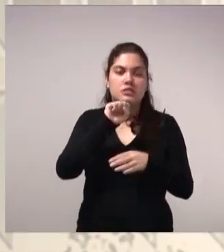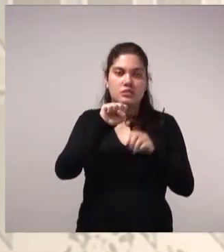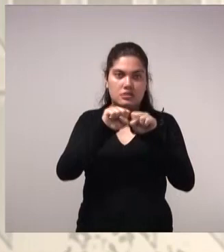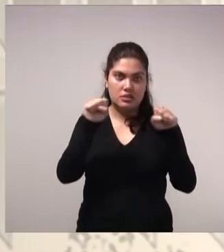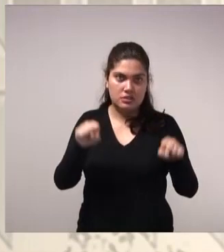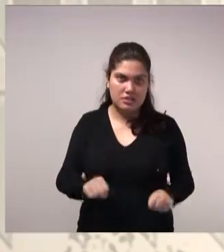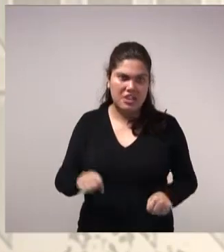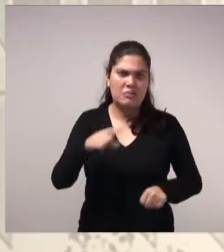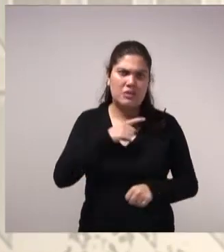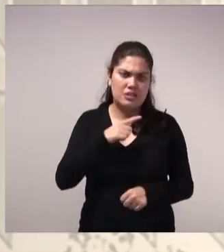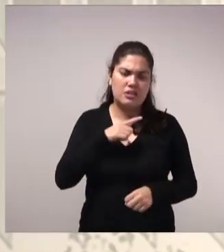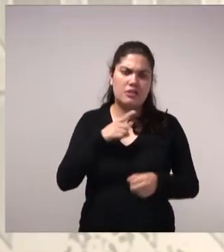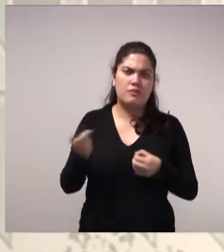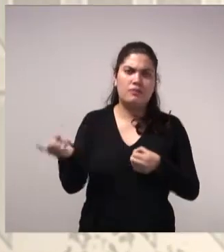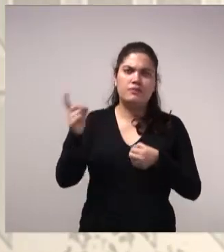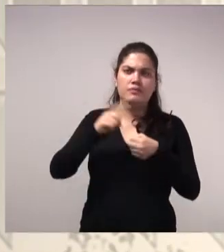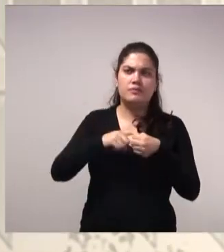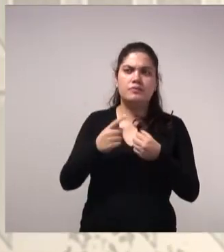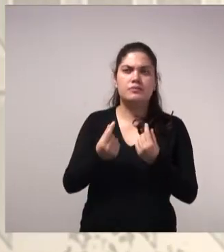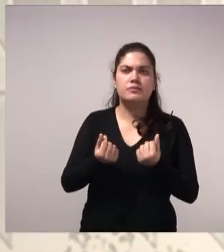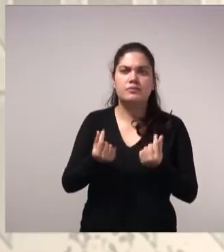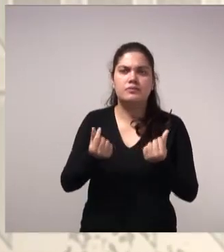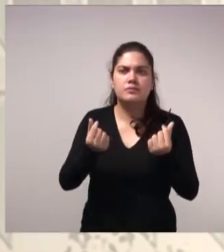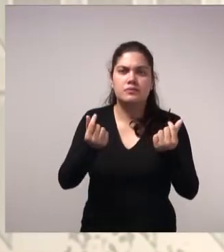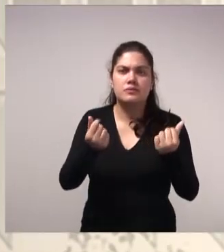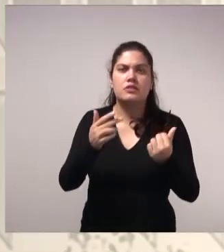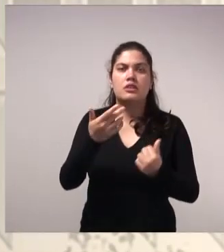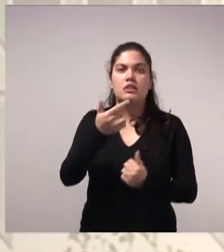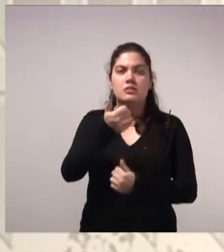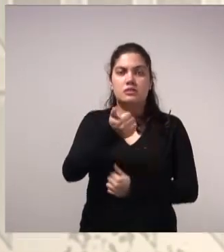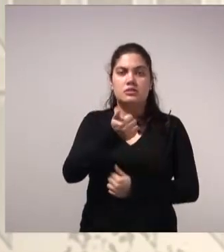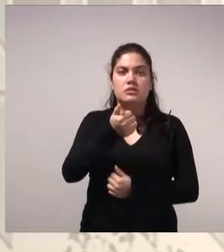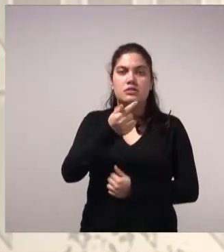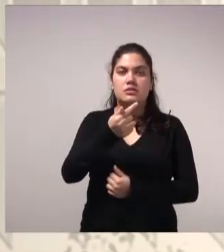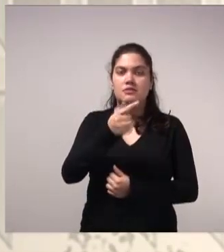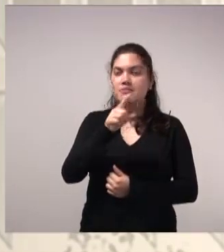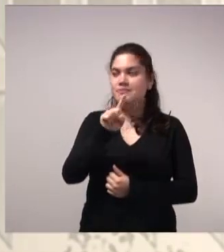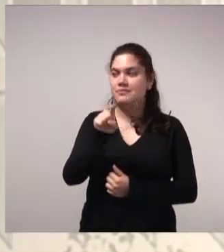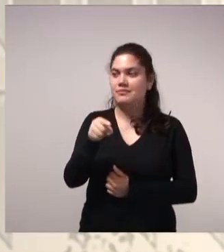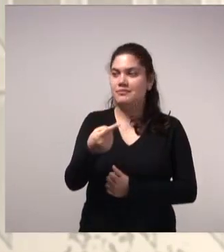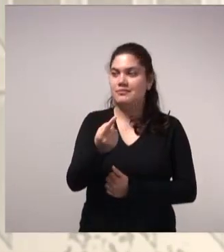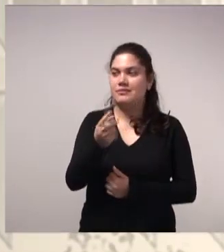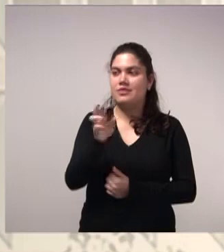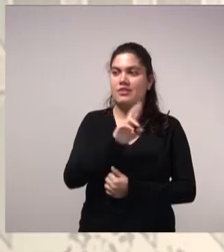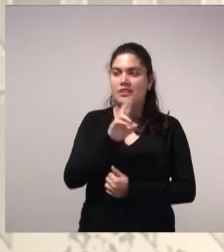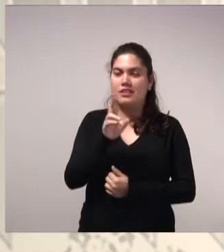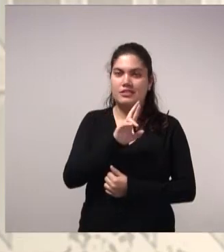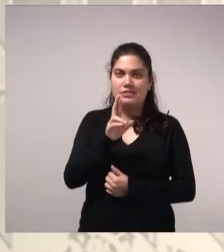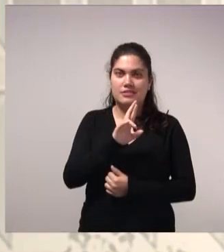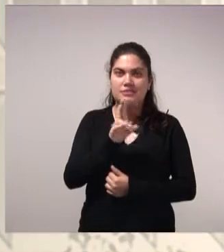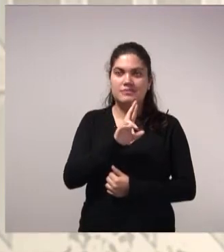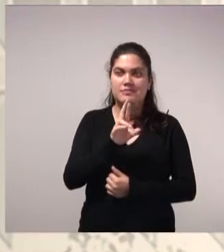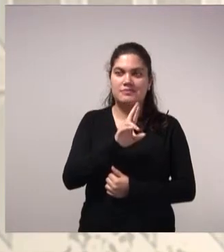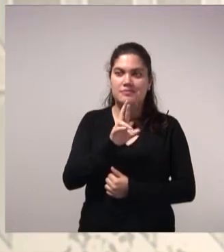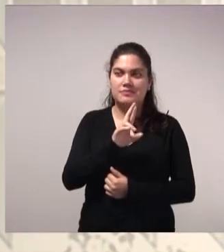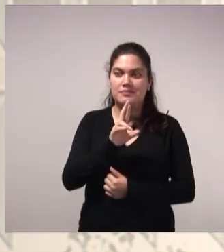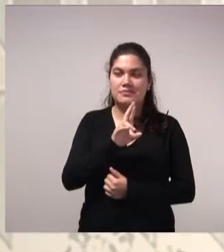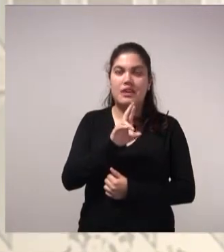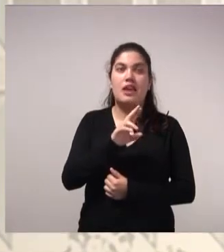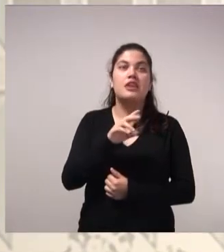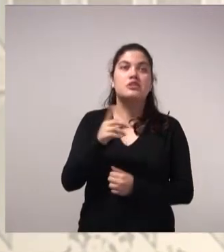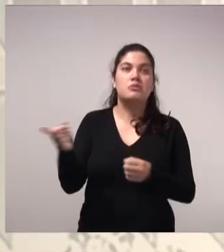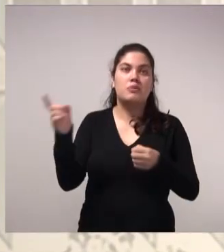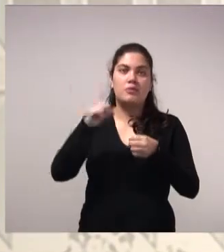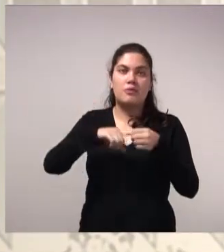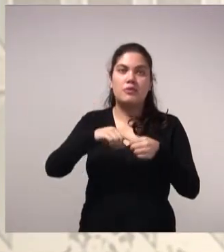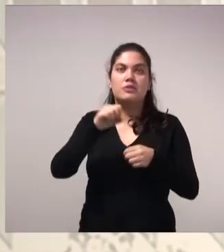ter um retorno financeiro de aproximadamente R 17 mil. O valor presente líquido de R 17 mil e um payback de oito